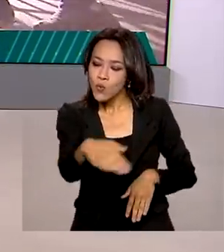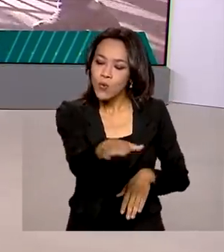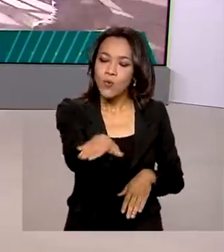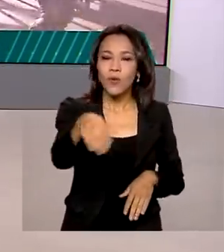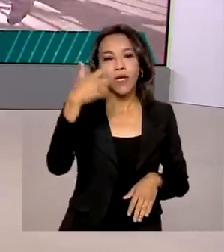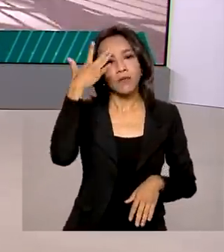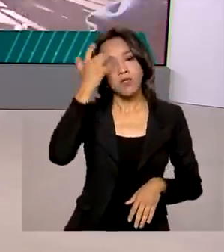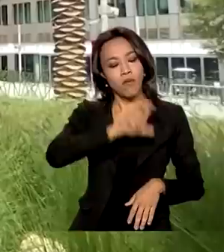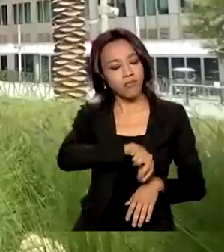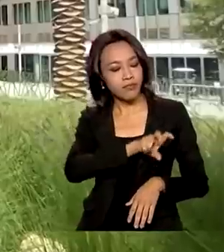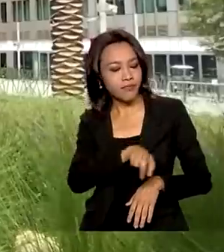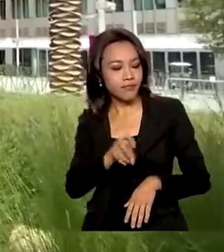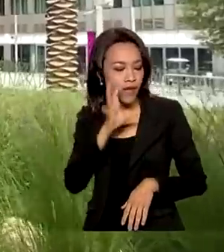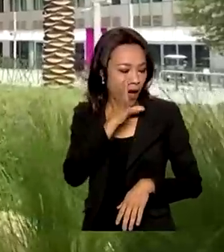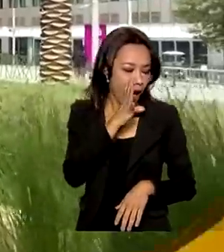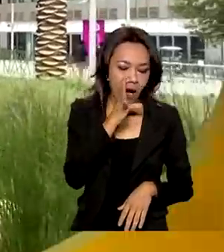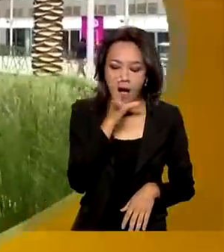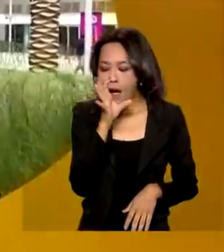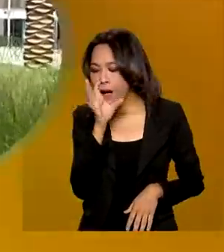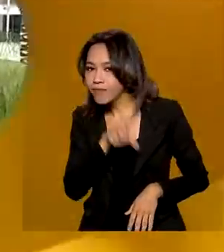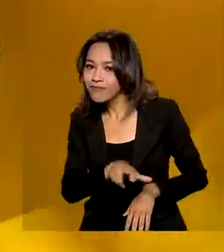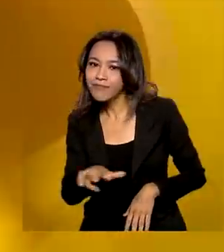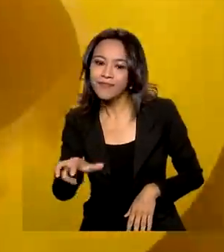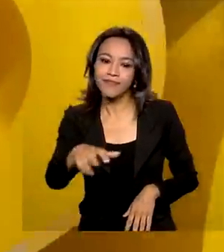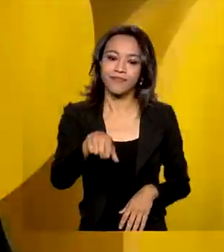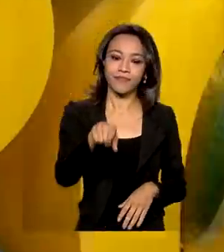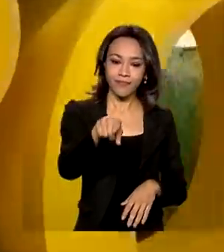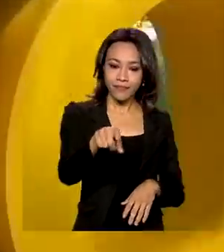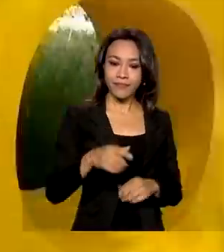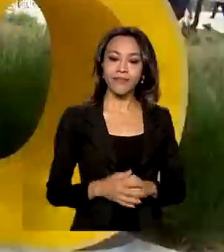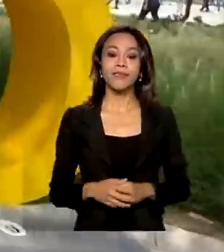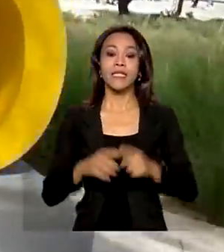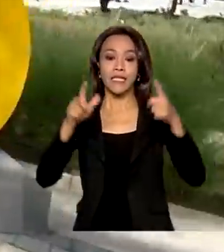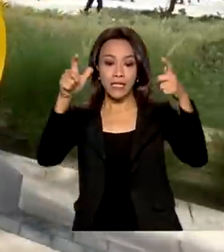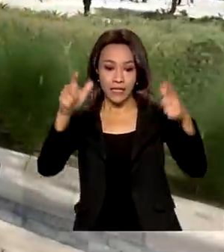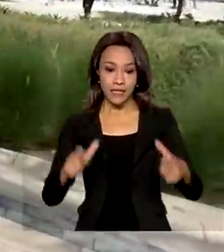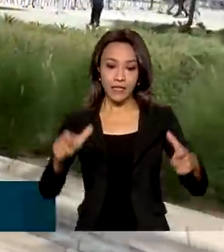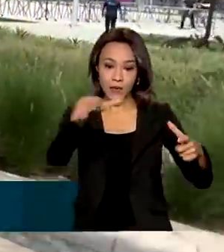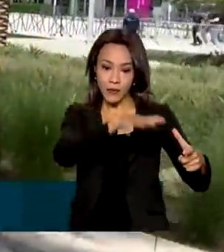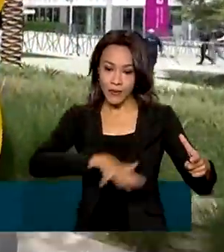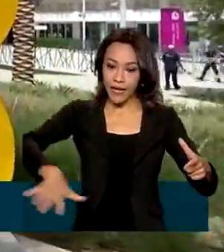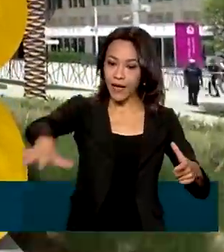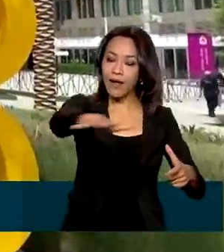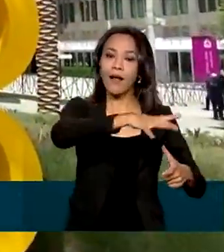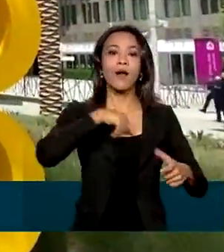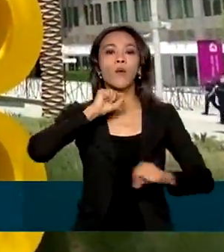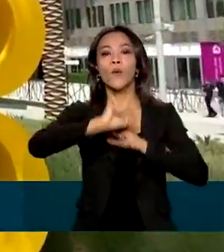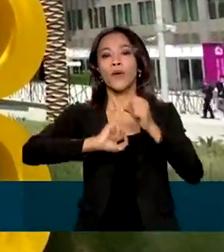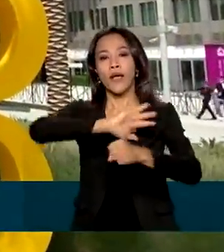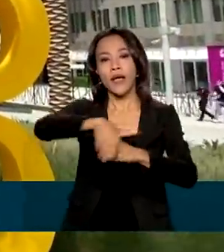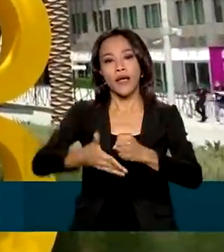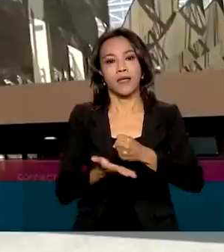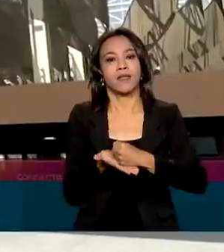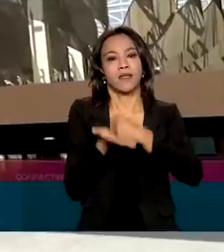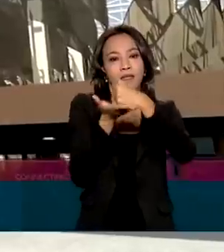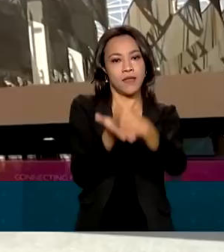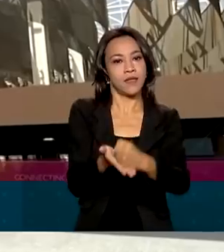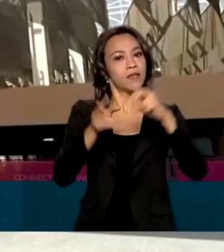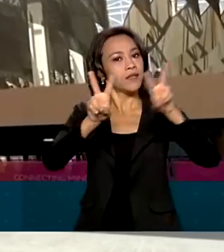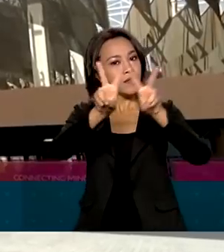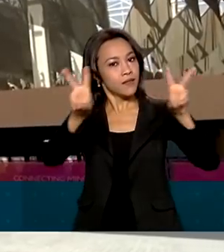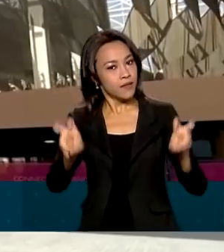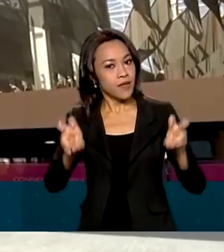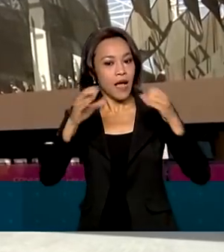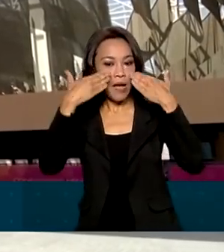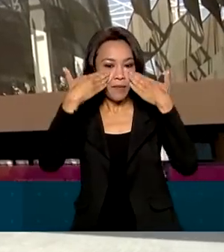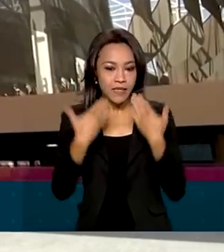poderão caminhar. O pavilhão do Brasil está na parte dedicada à sustentabilidade na Expo Dubai. A ideia é